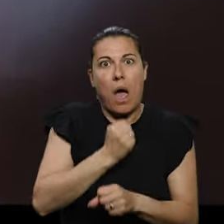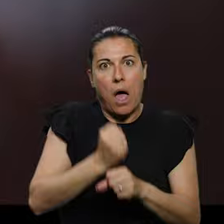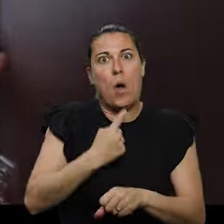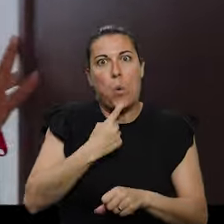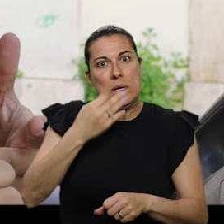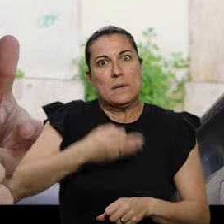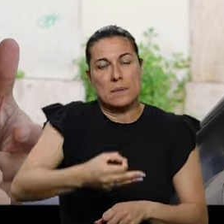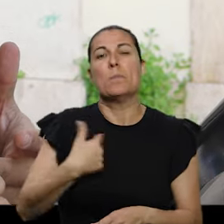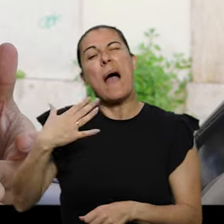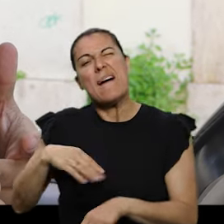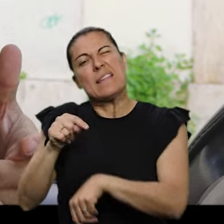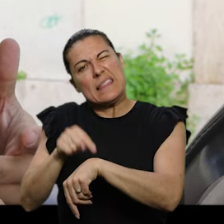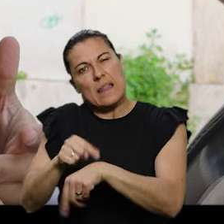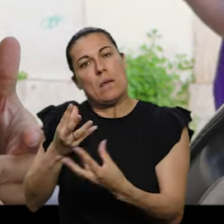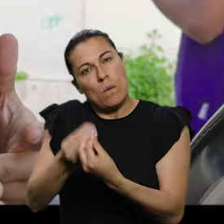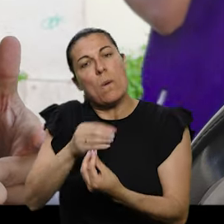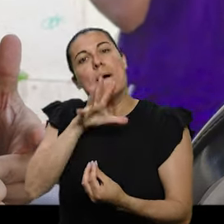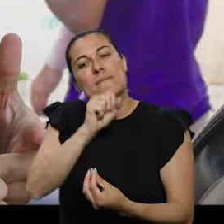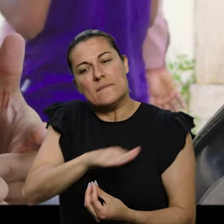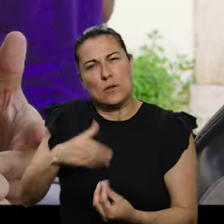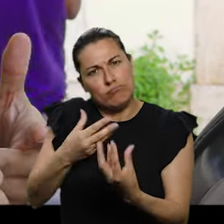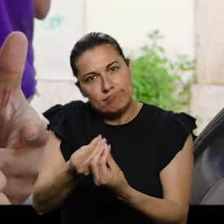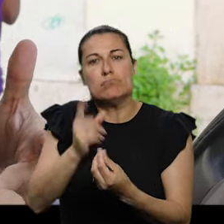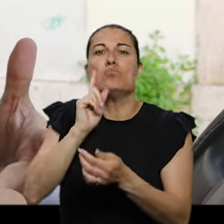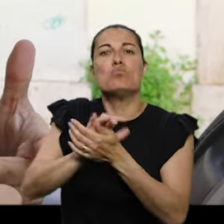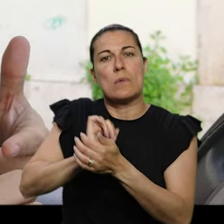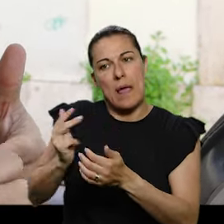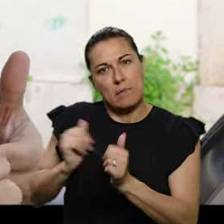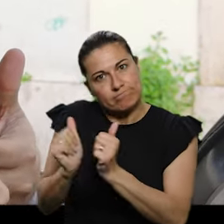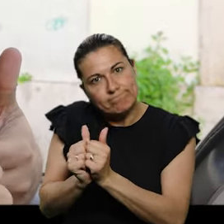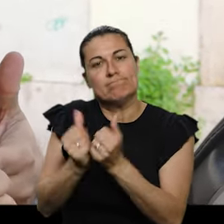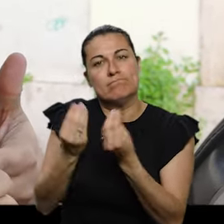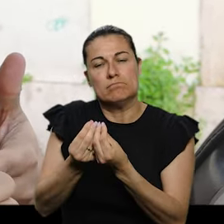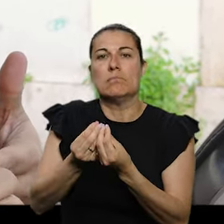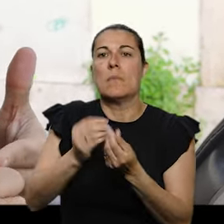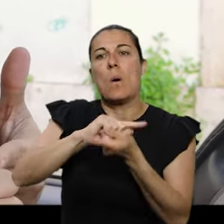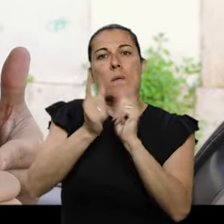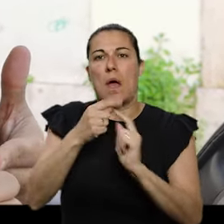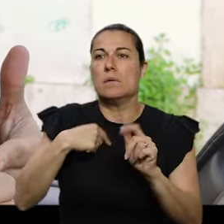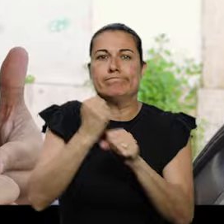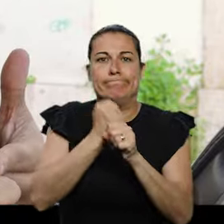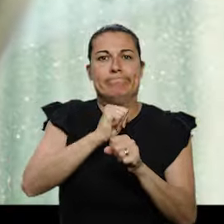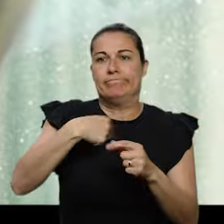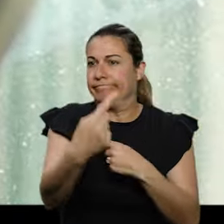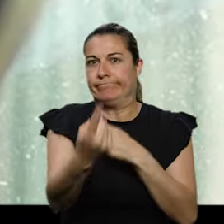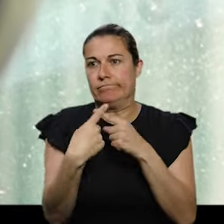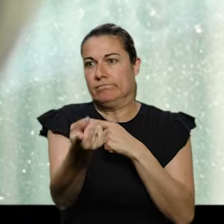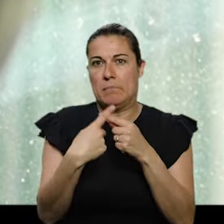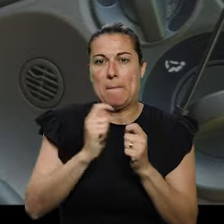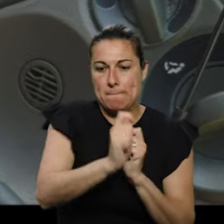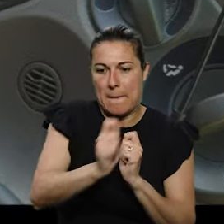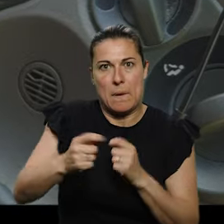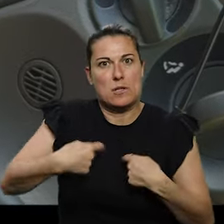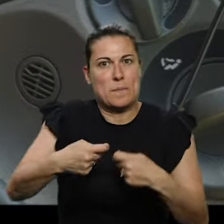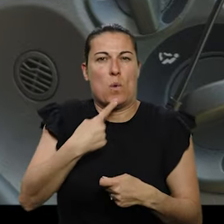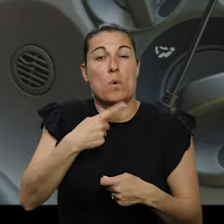andar sempre a trabalhar. E que eu conseguisse ter um bocadinho de tempo para passar com os meus filhos, para passar com a minha mulher, em vez de andar o tempo todo a correr de trabalho para